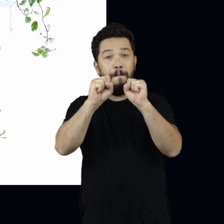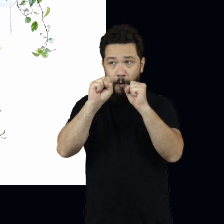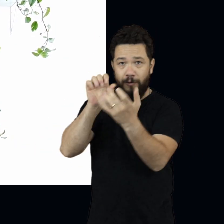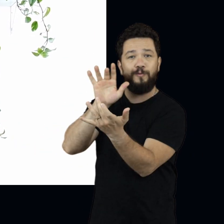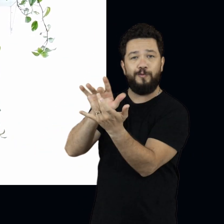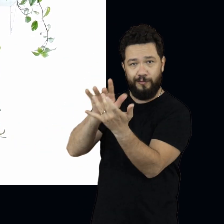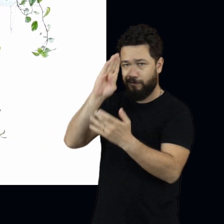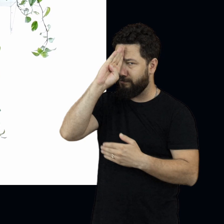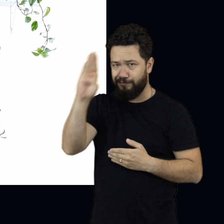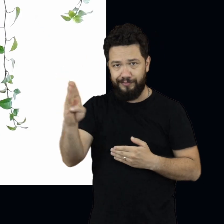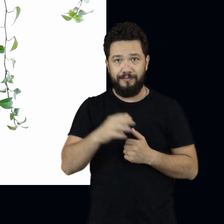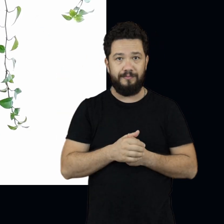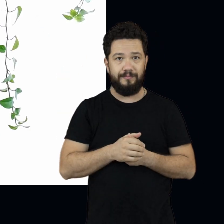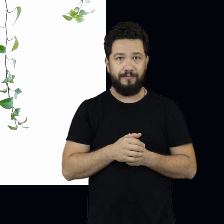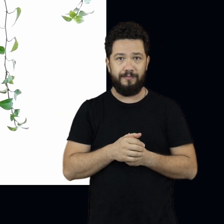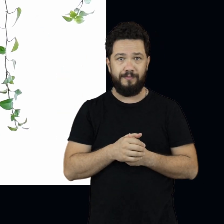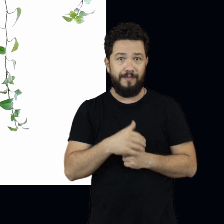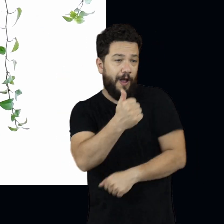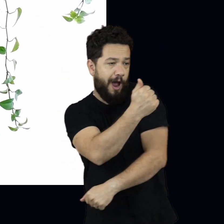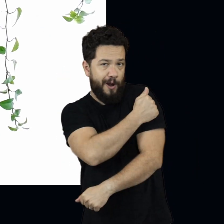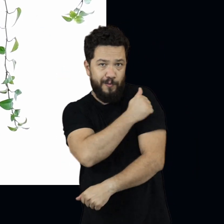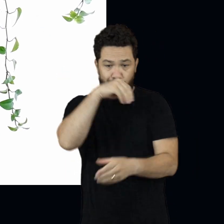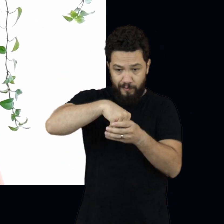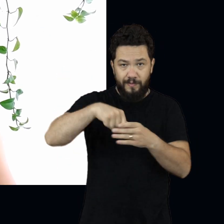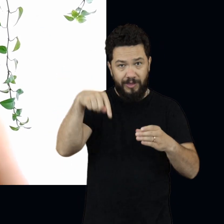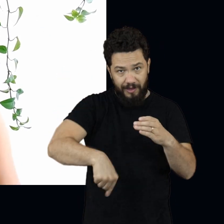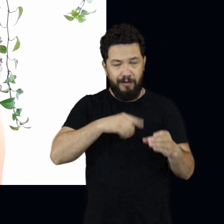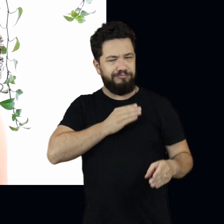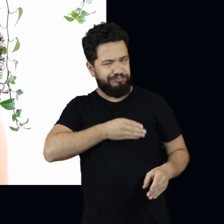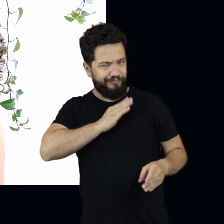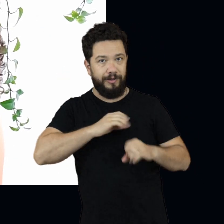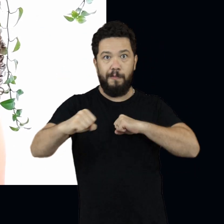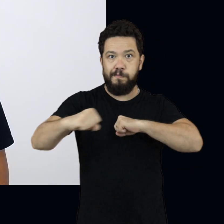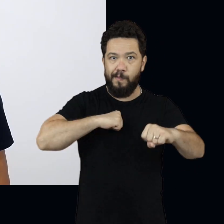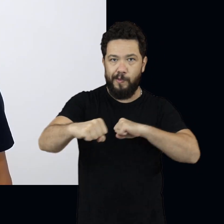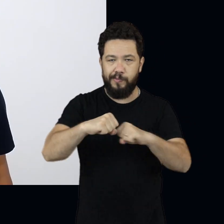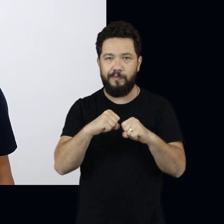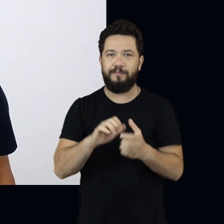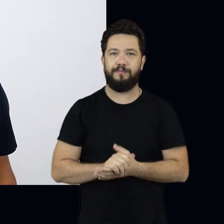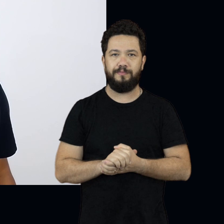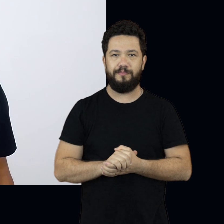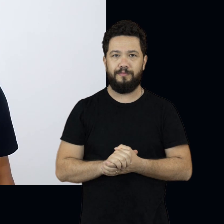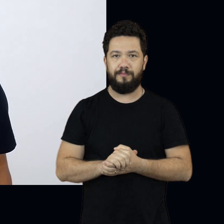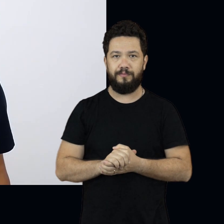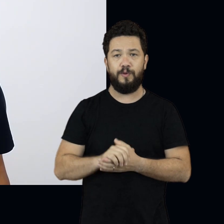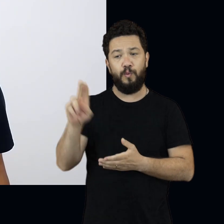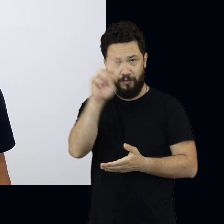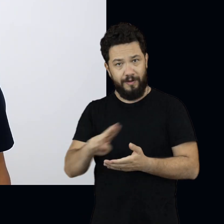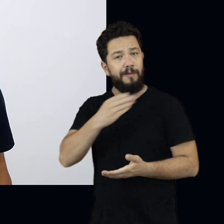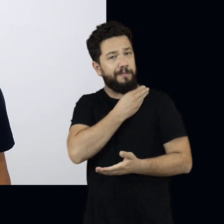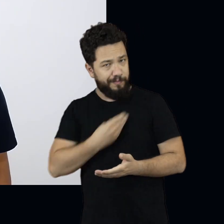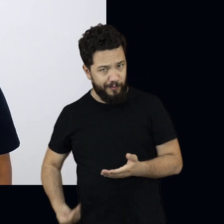entre em contato com a Proped. Nós, estudantes, somos o coração dessa universidade. A Unespar é pública e a